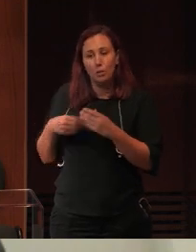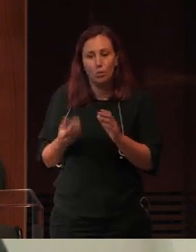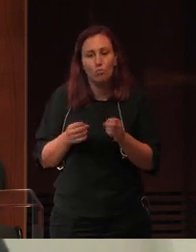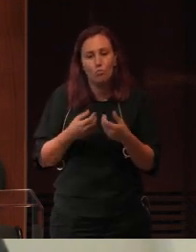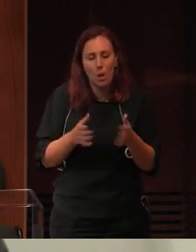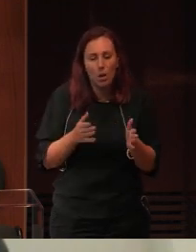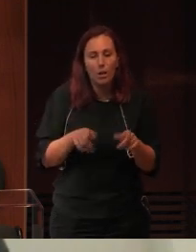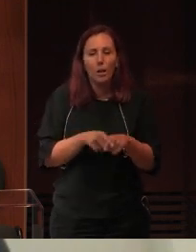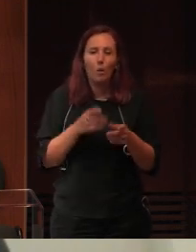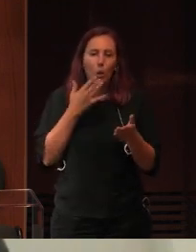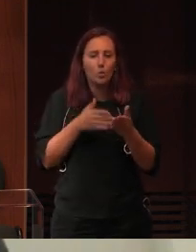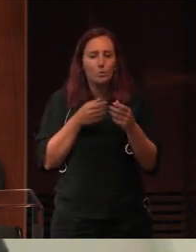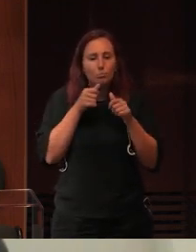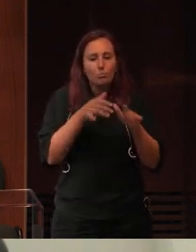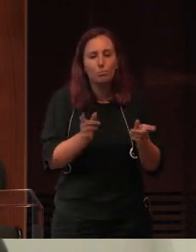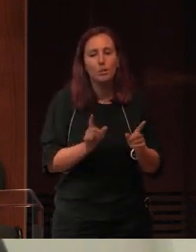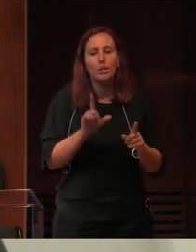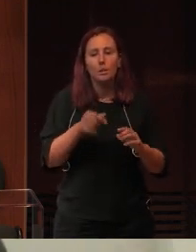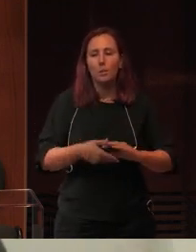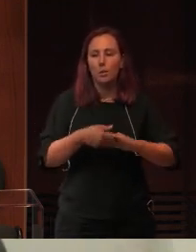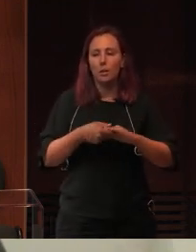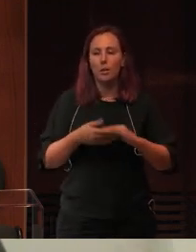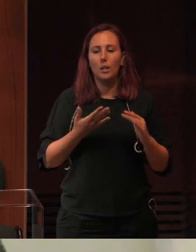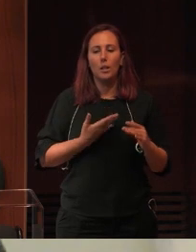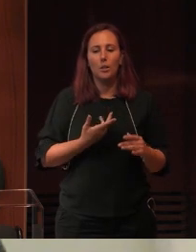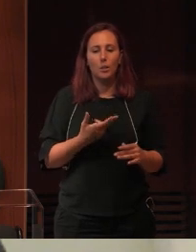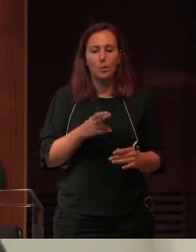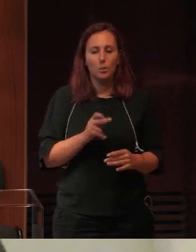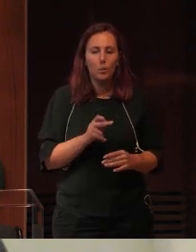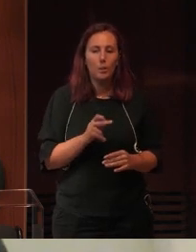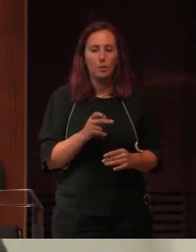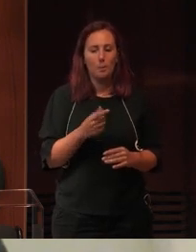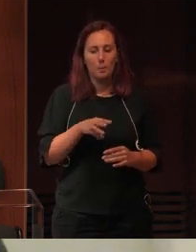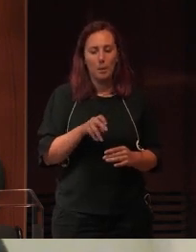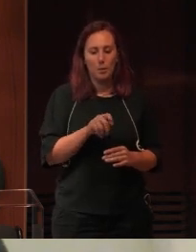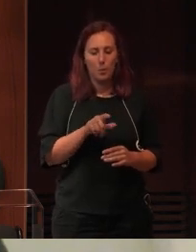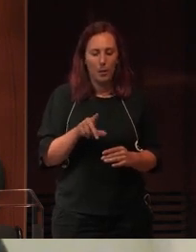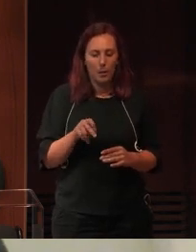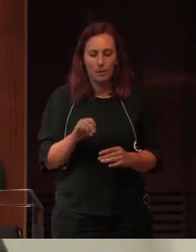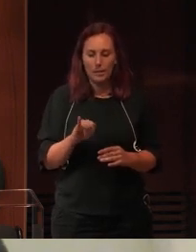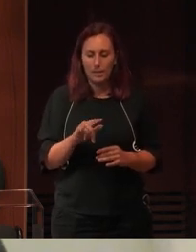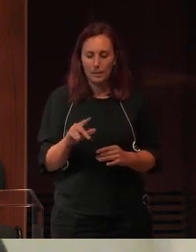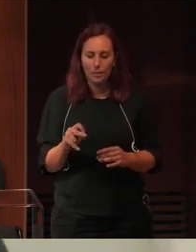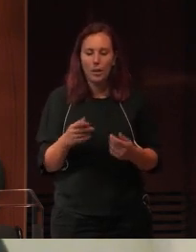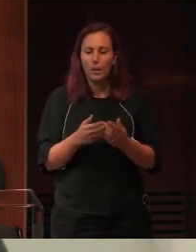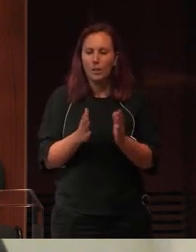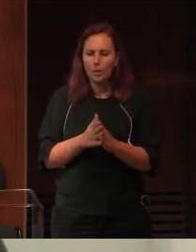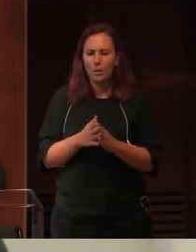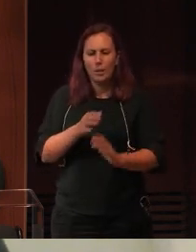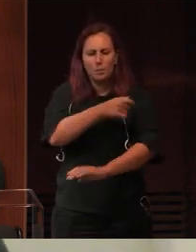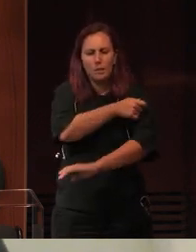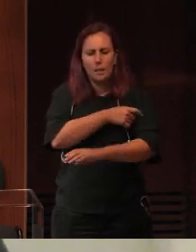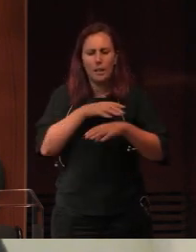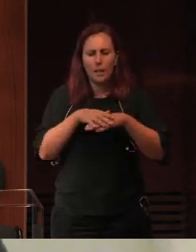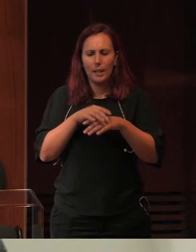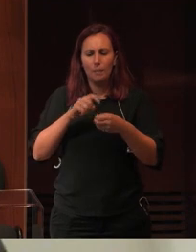chegavam. Queria também cumprimentar a Dra. Manuela Pargana de Silva e nela toda a rede, ou seja,